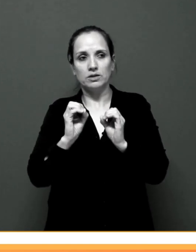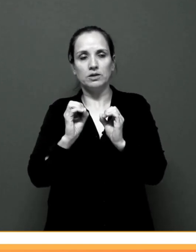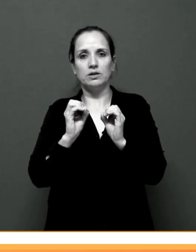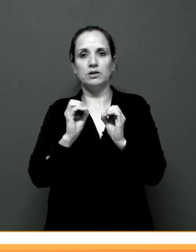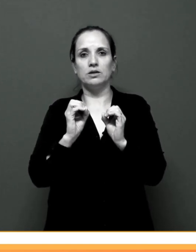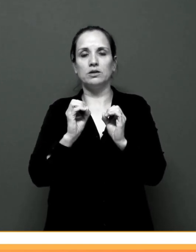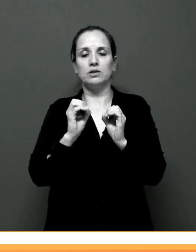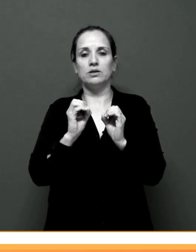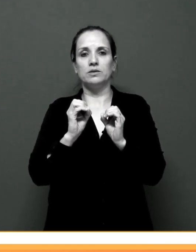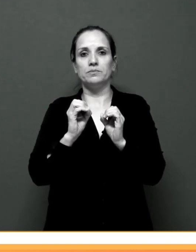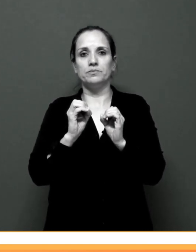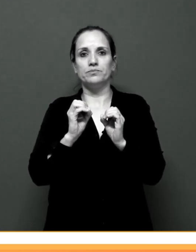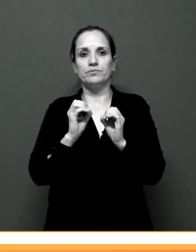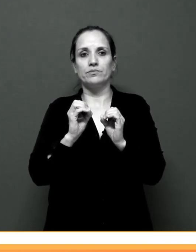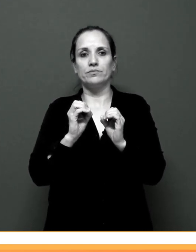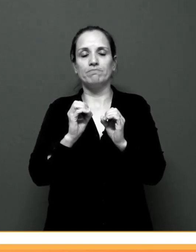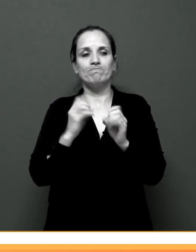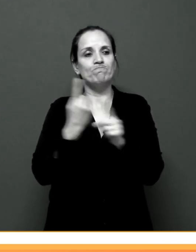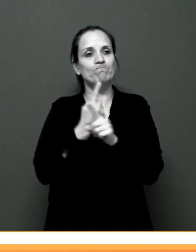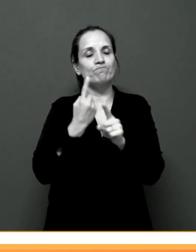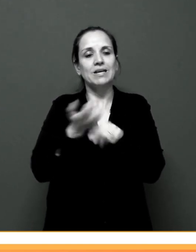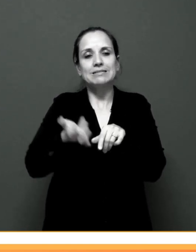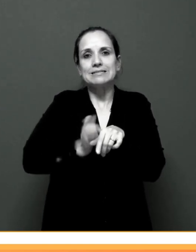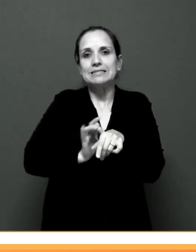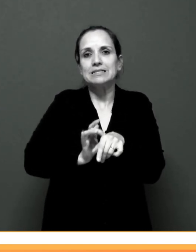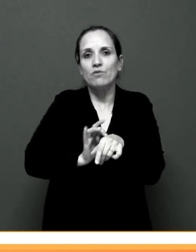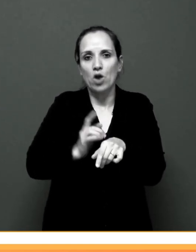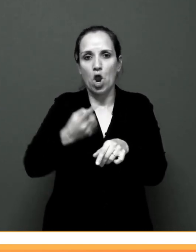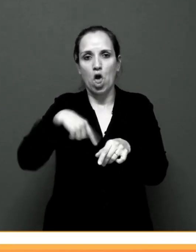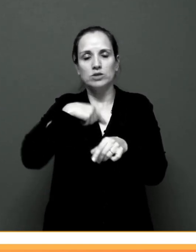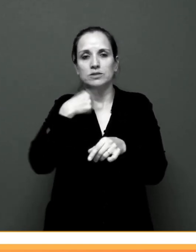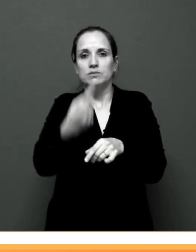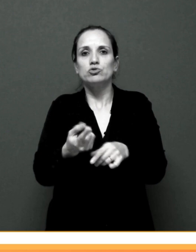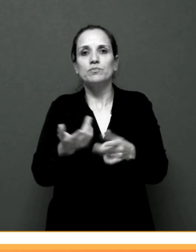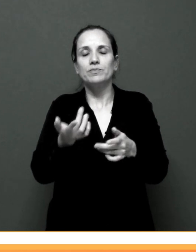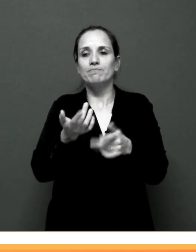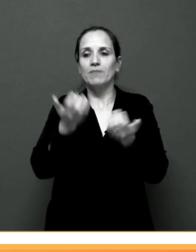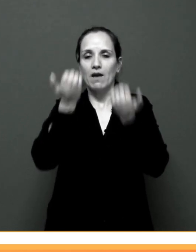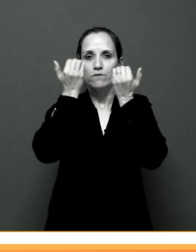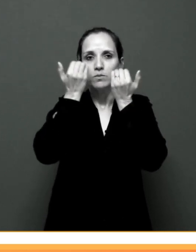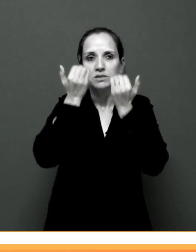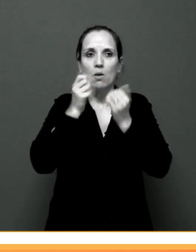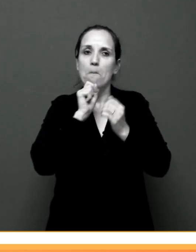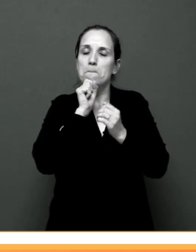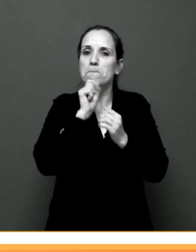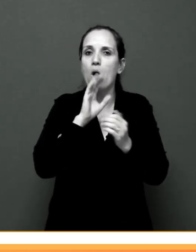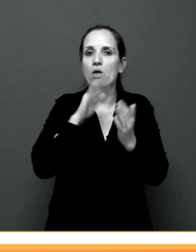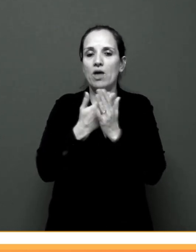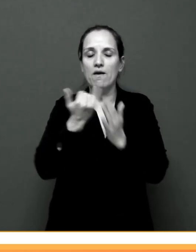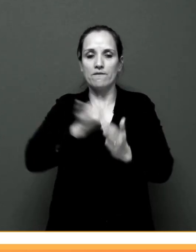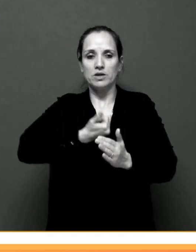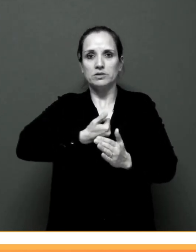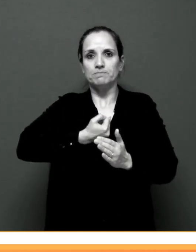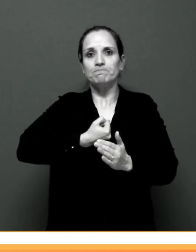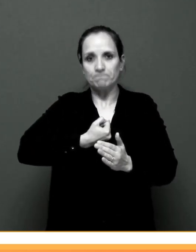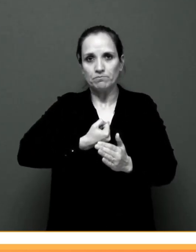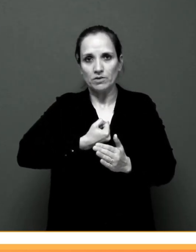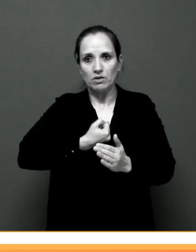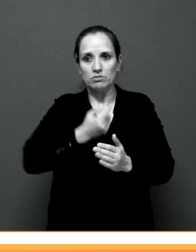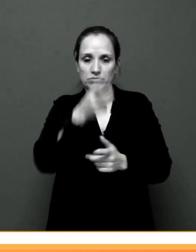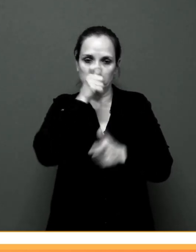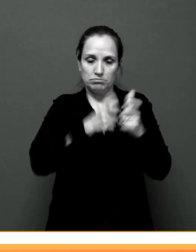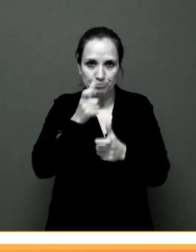dado sensível, que nós chamamos, que são dados que possam identificar ou constranger o